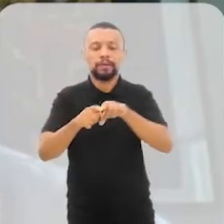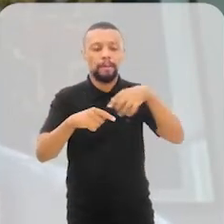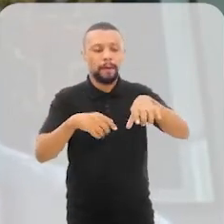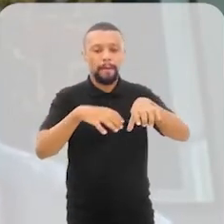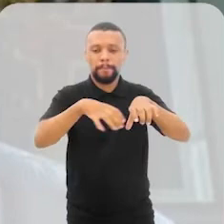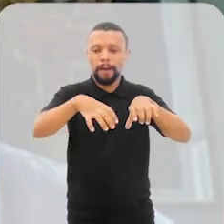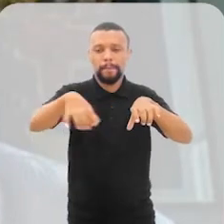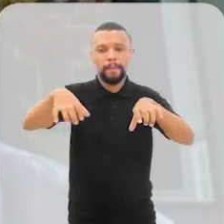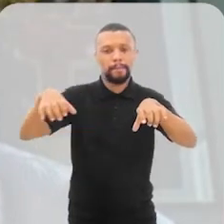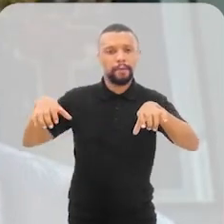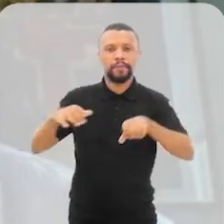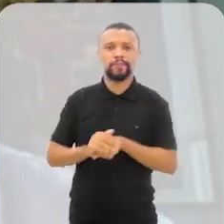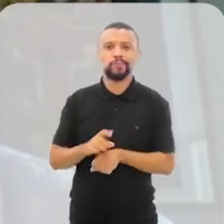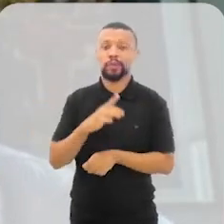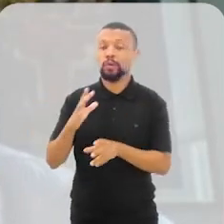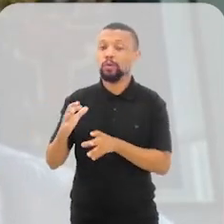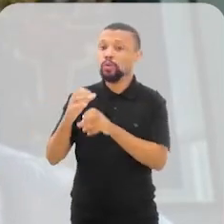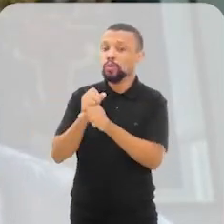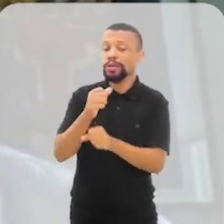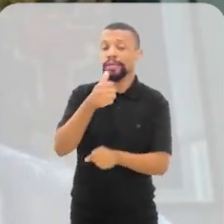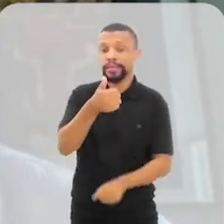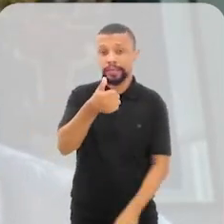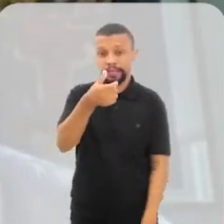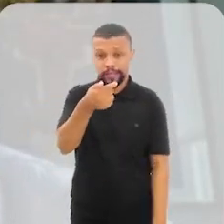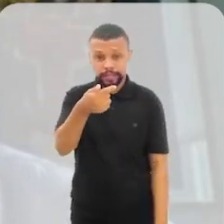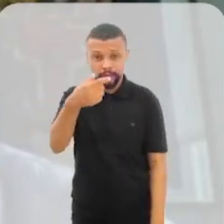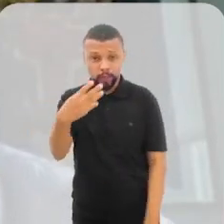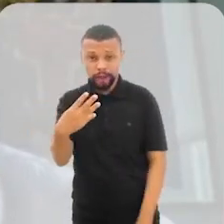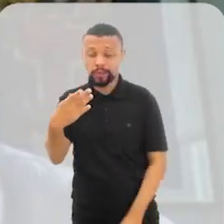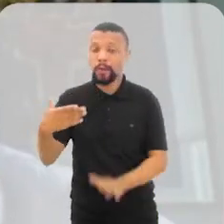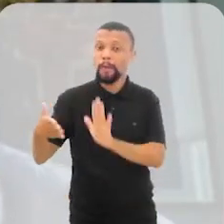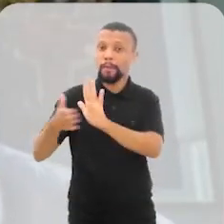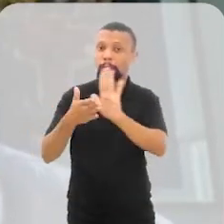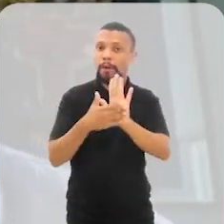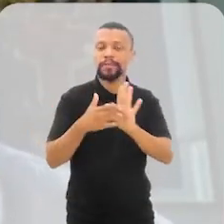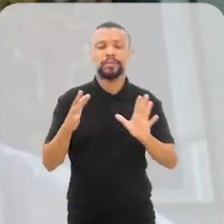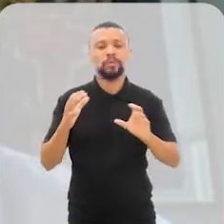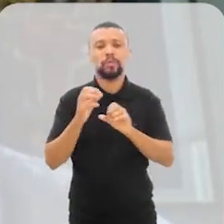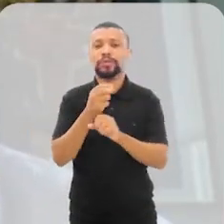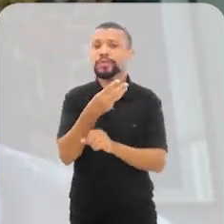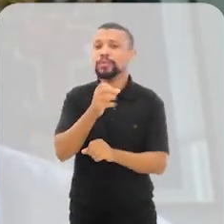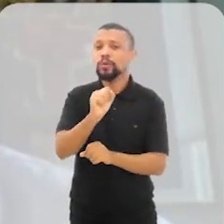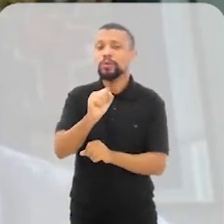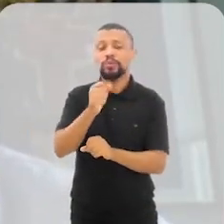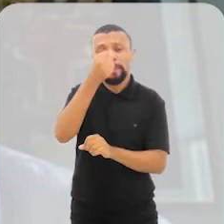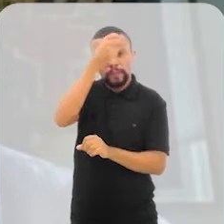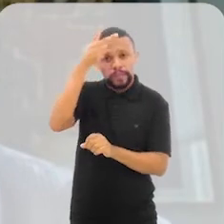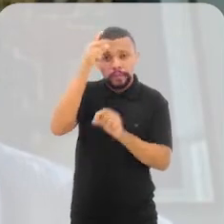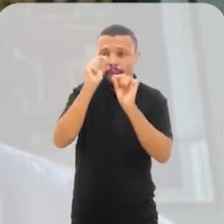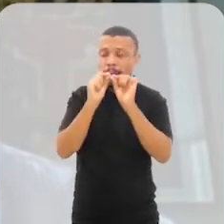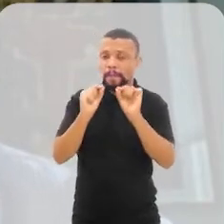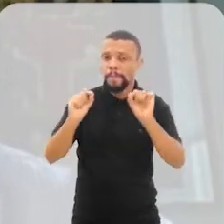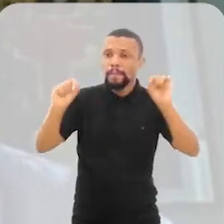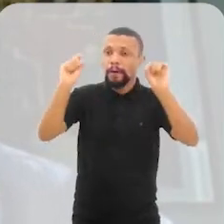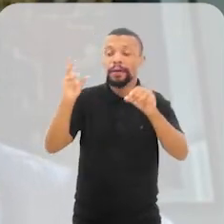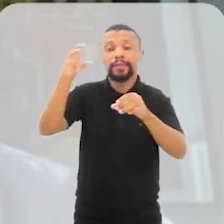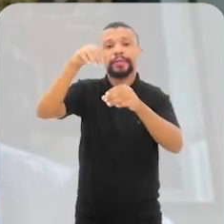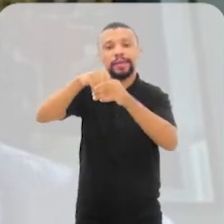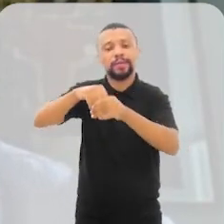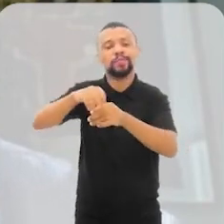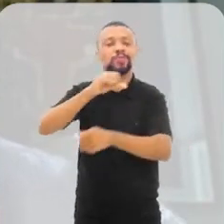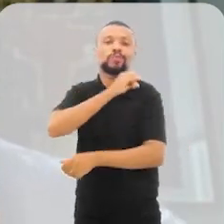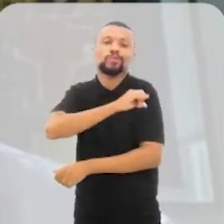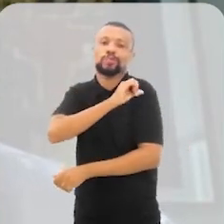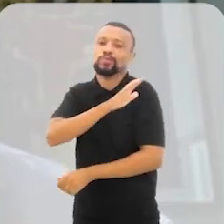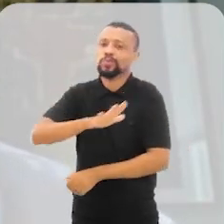demanda. Nós recebemos 174 propostas de 38 municípios diferentes do Estado do Rio. E